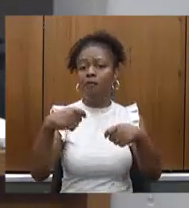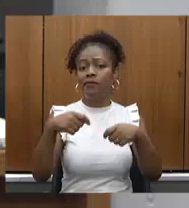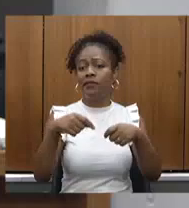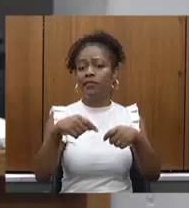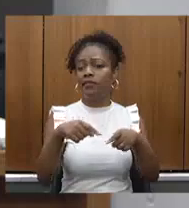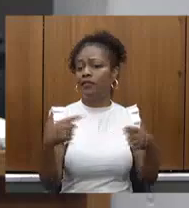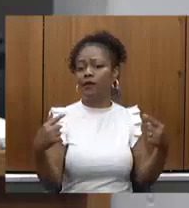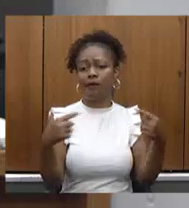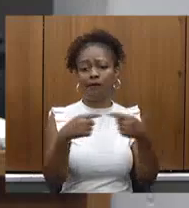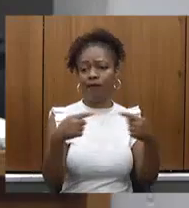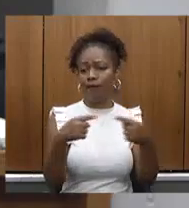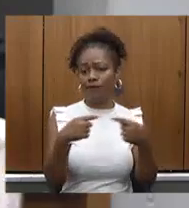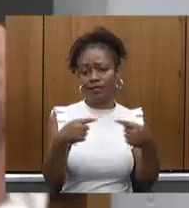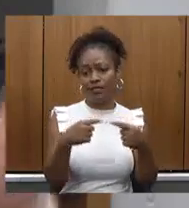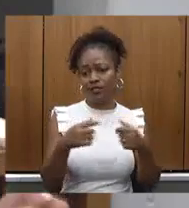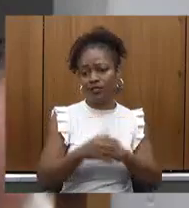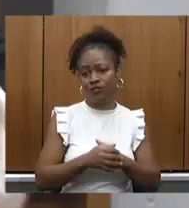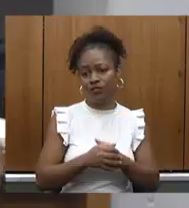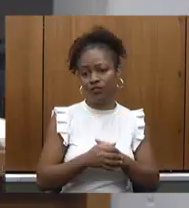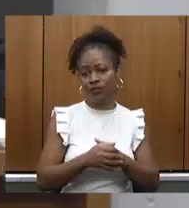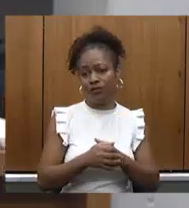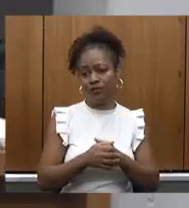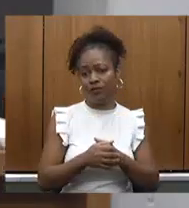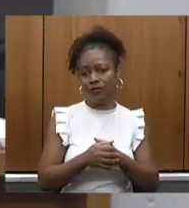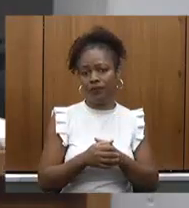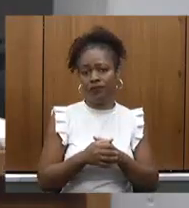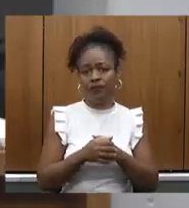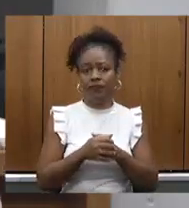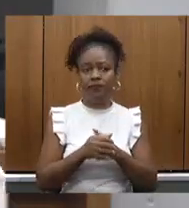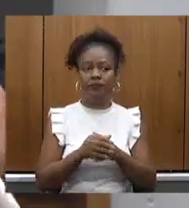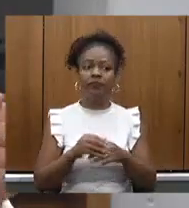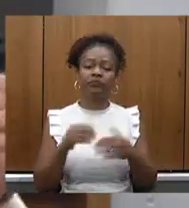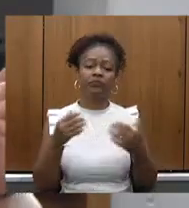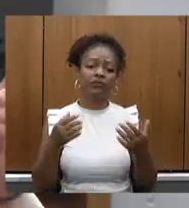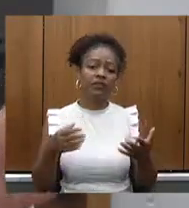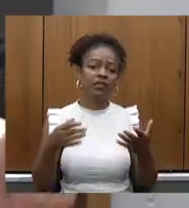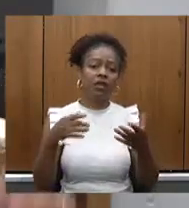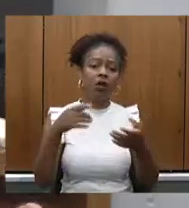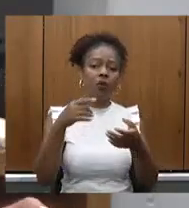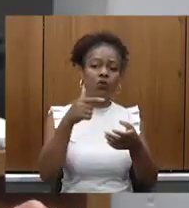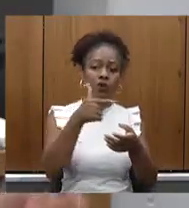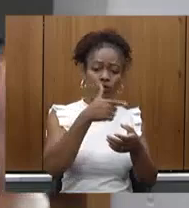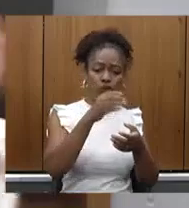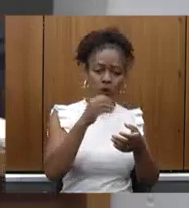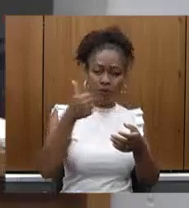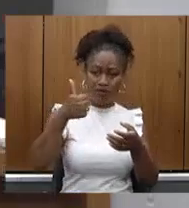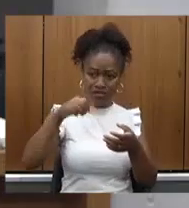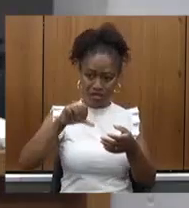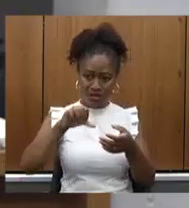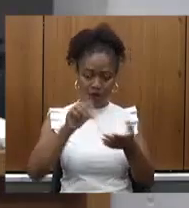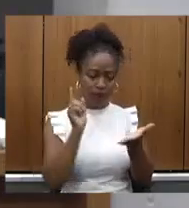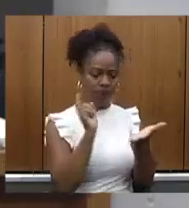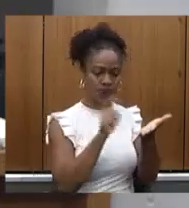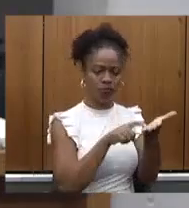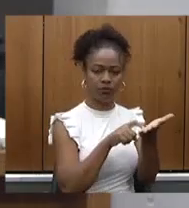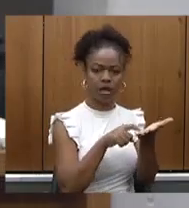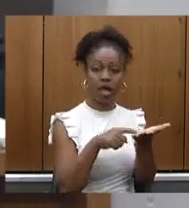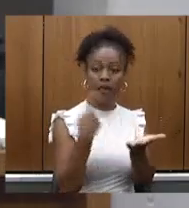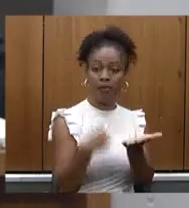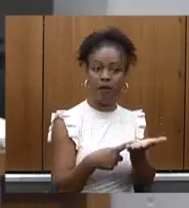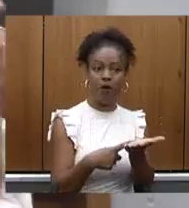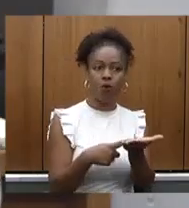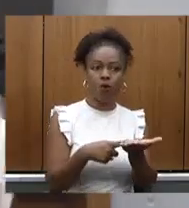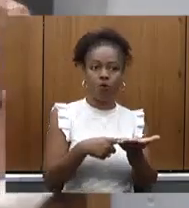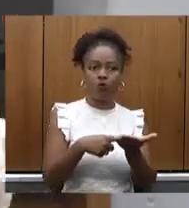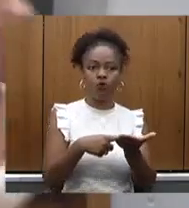necessárias imediatas de políticas que são geracionais então se eu deixo de aplicar em 2019 e faço um acordo para o mesmo valor